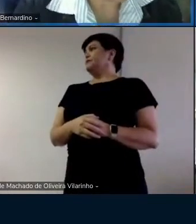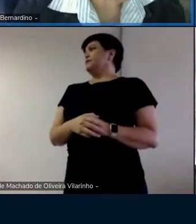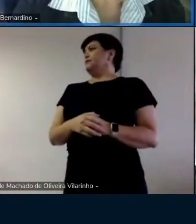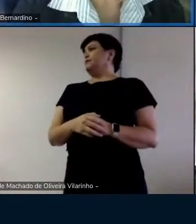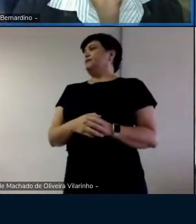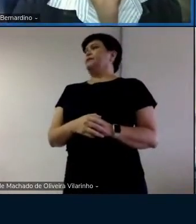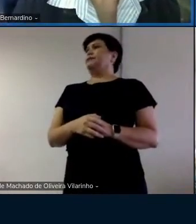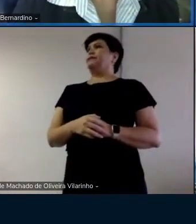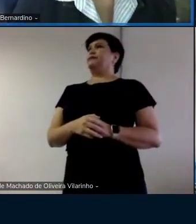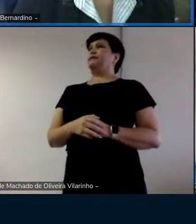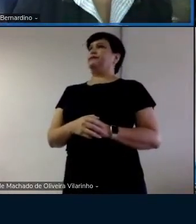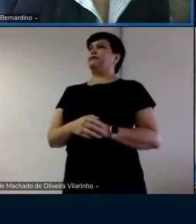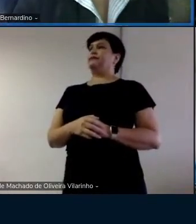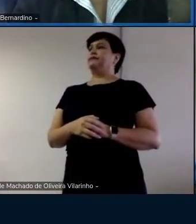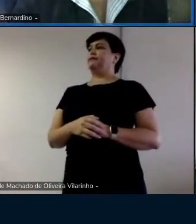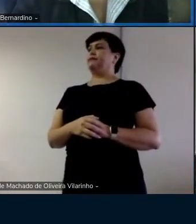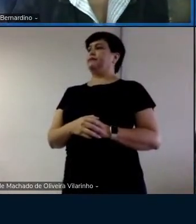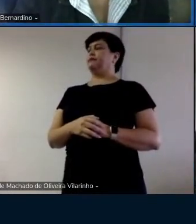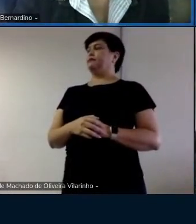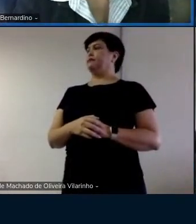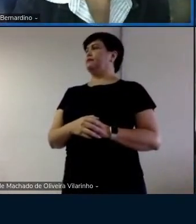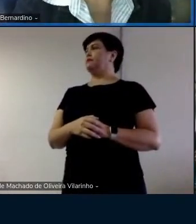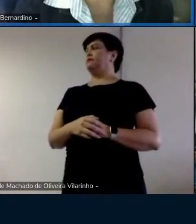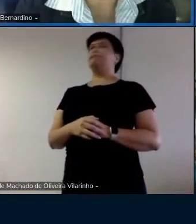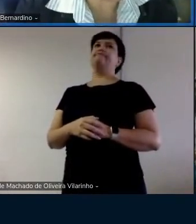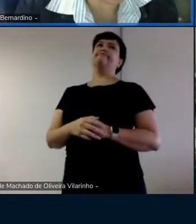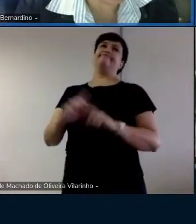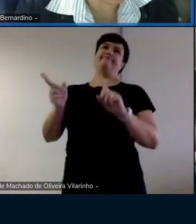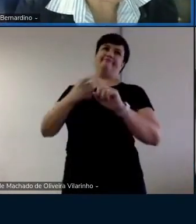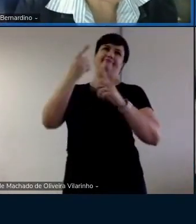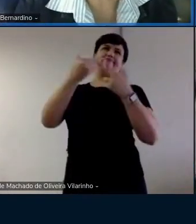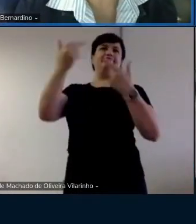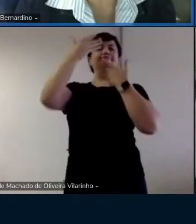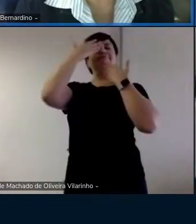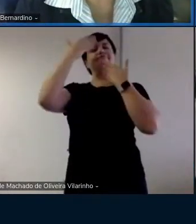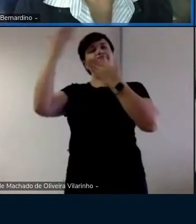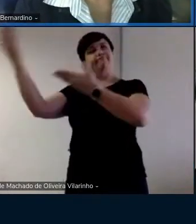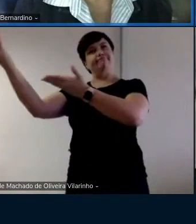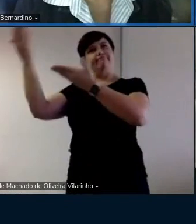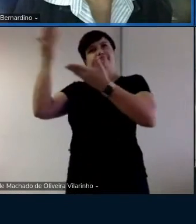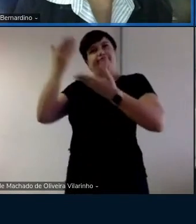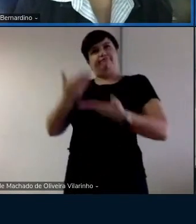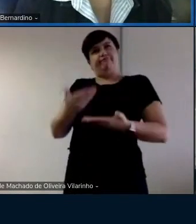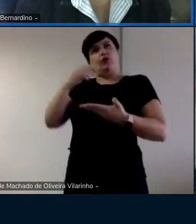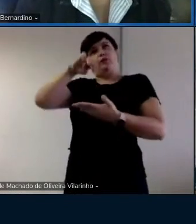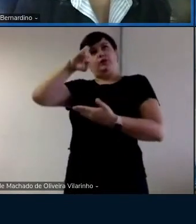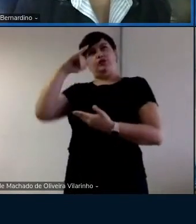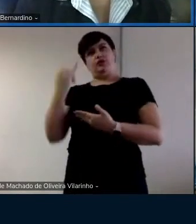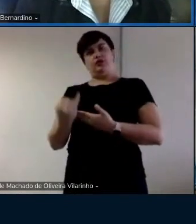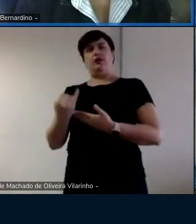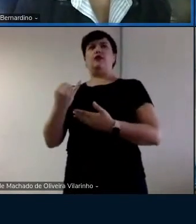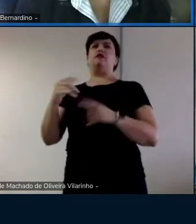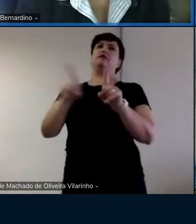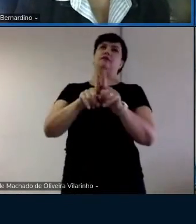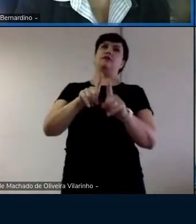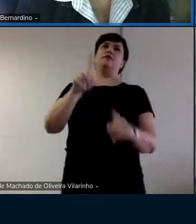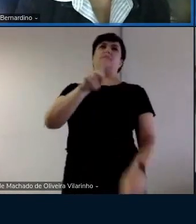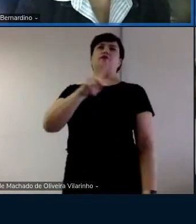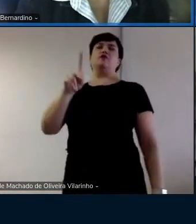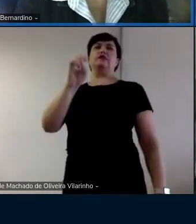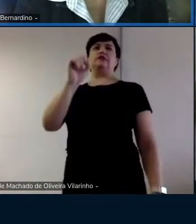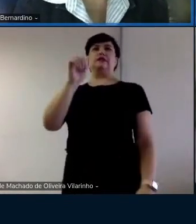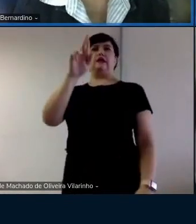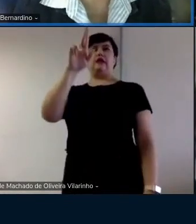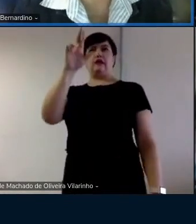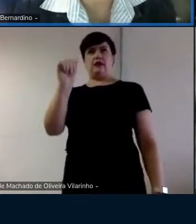Bom, então eu começo agradecendo a Michele, a Sandra, Michele